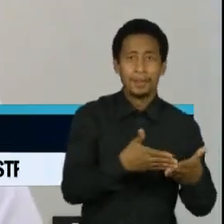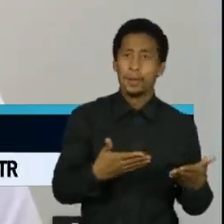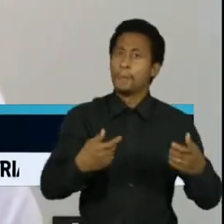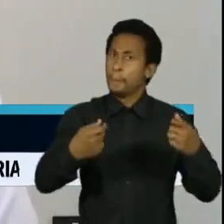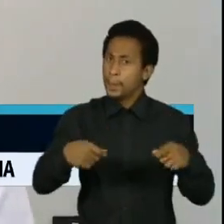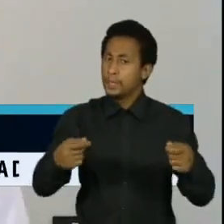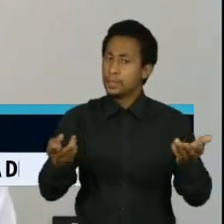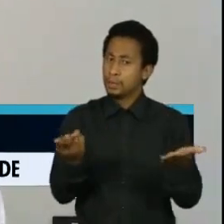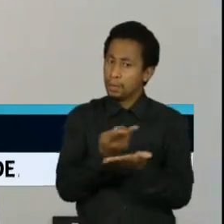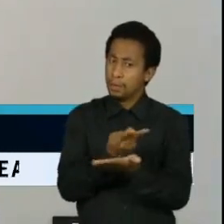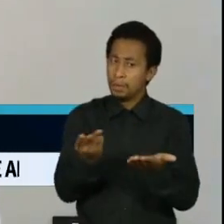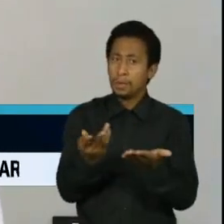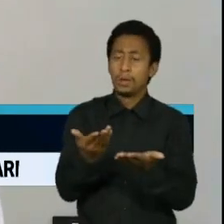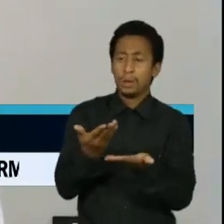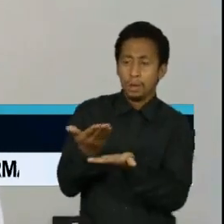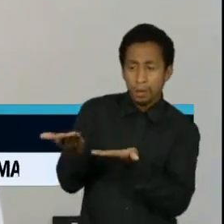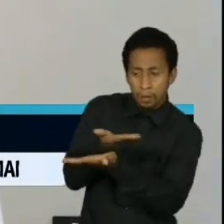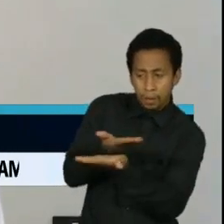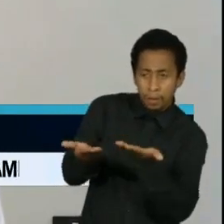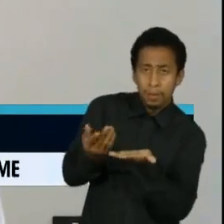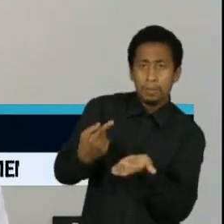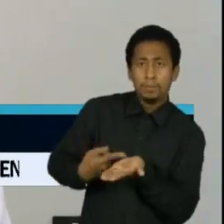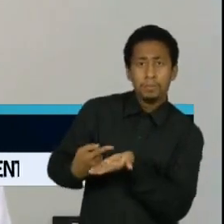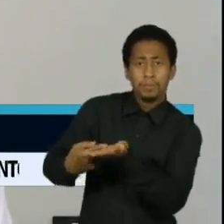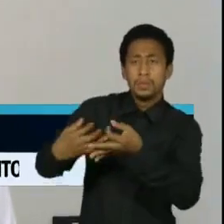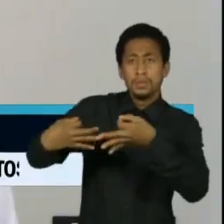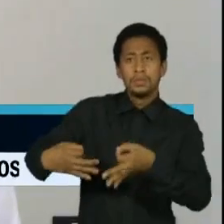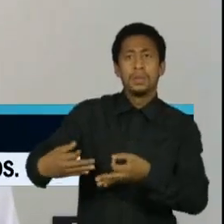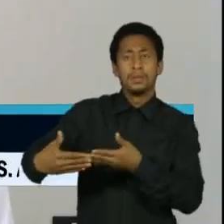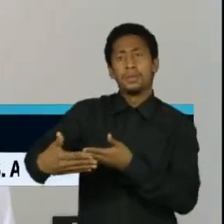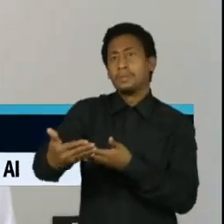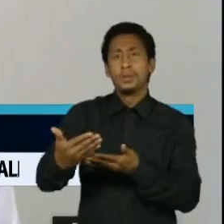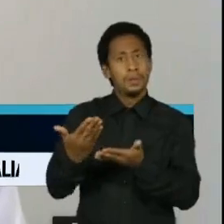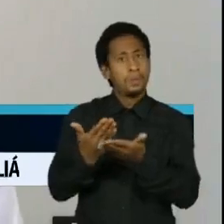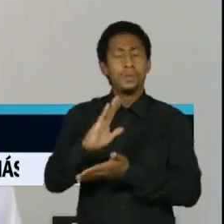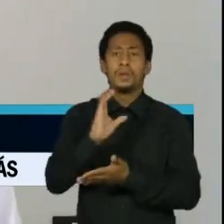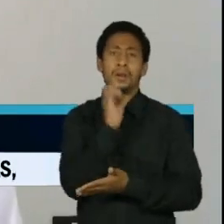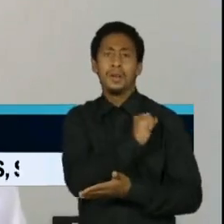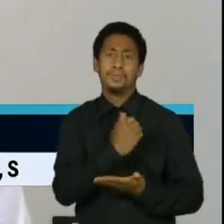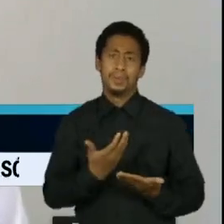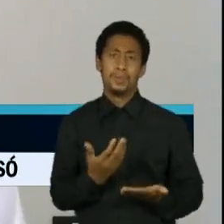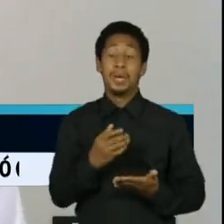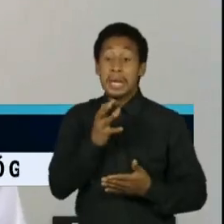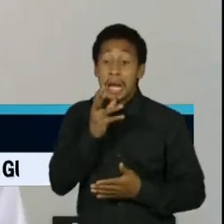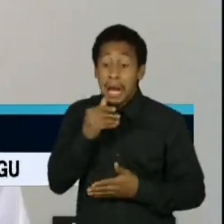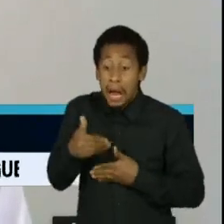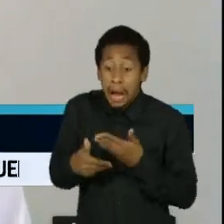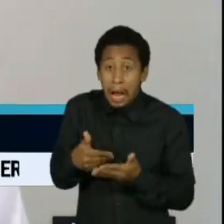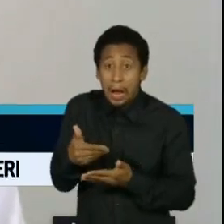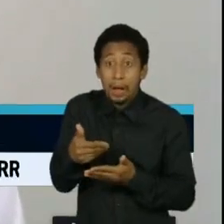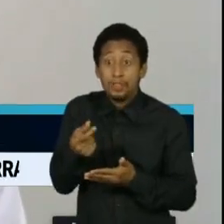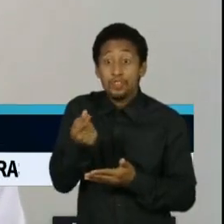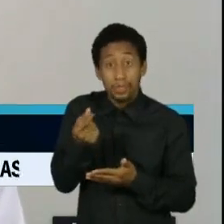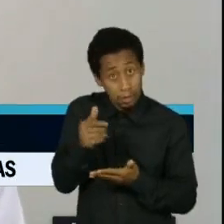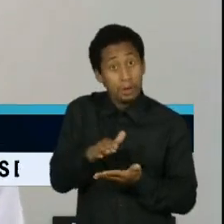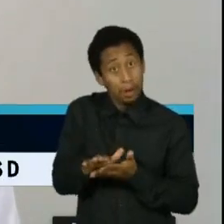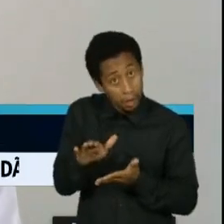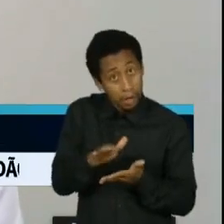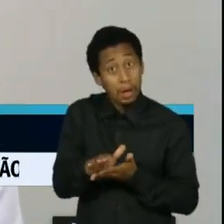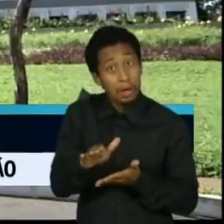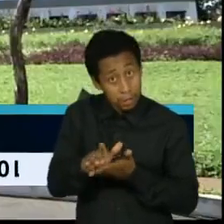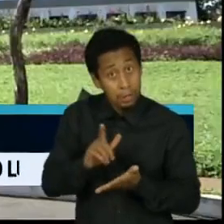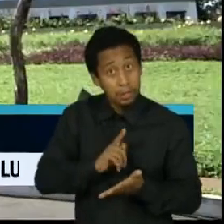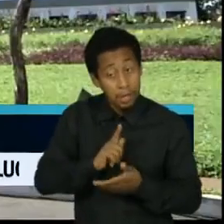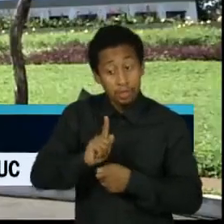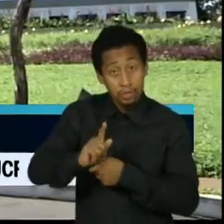consenso com o tribunal de contas, o projeto não pode seguir adiante. E isso tem um custo de tempo, um custo de